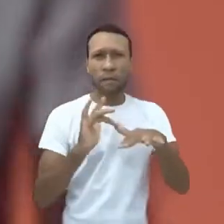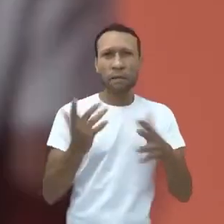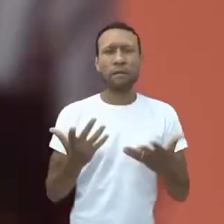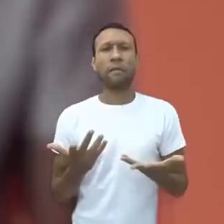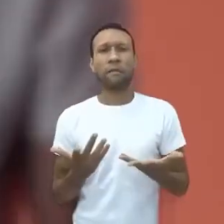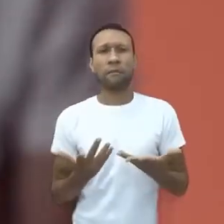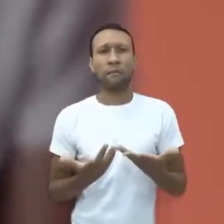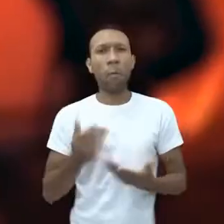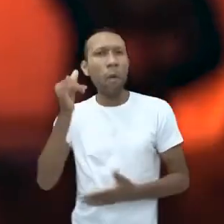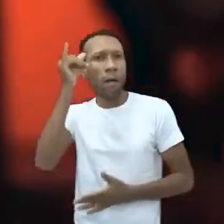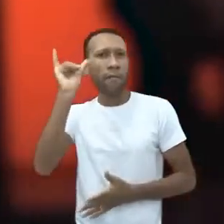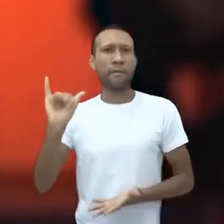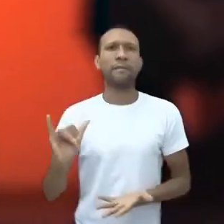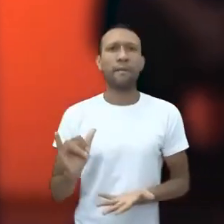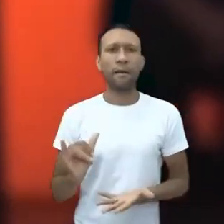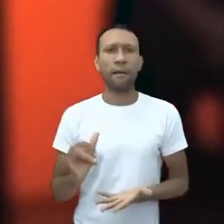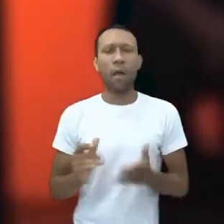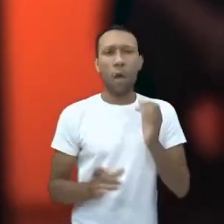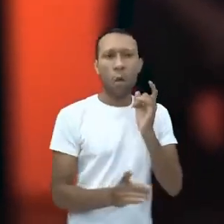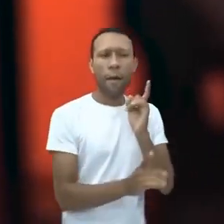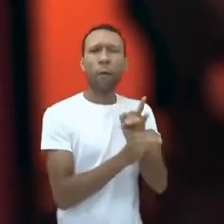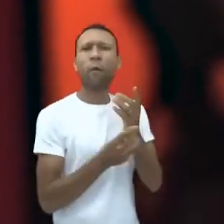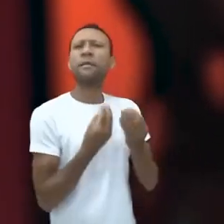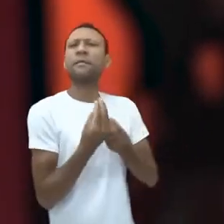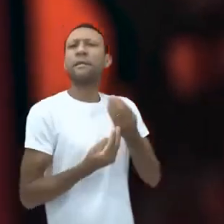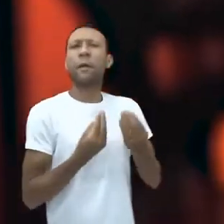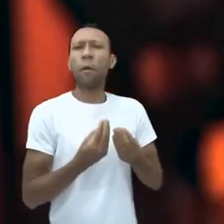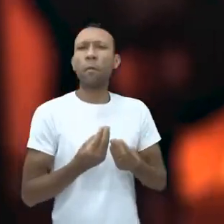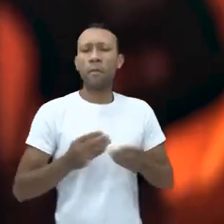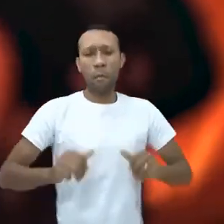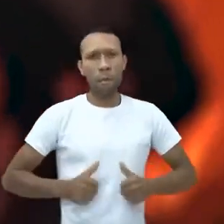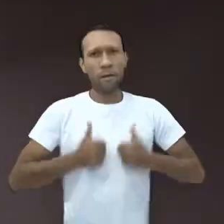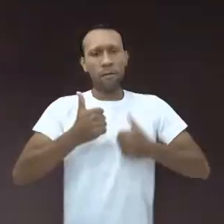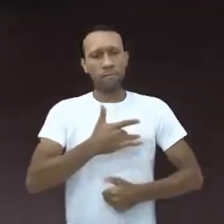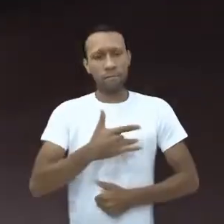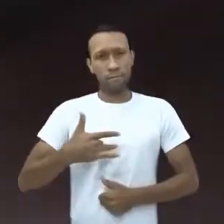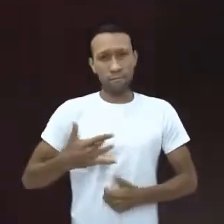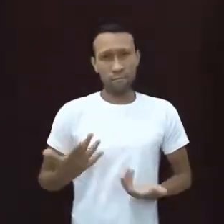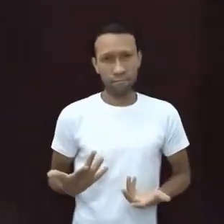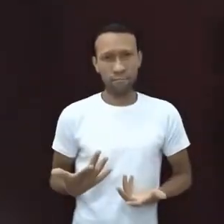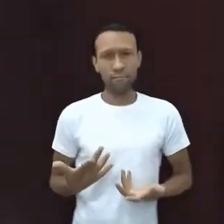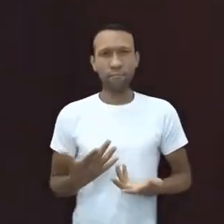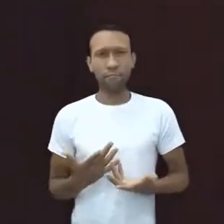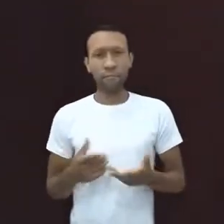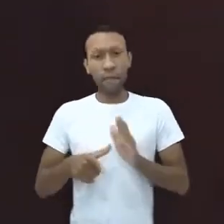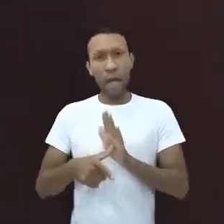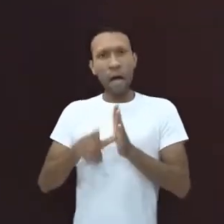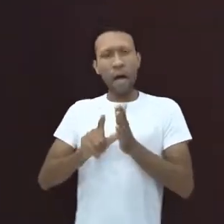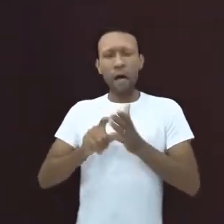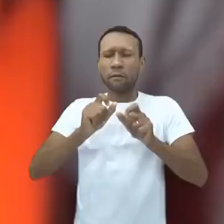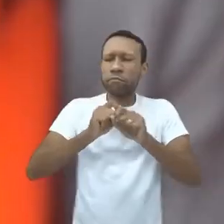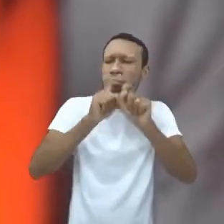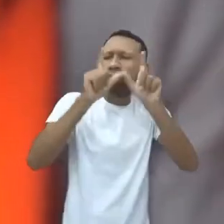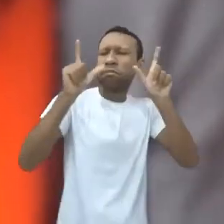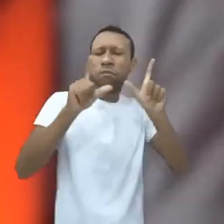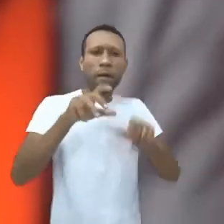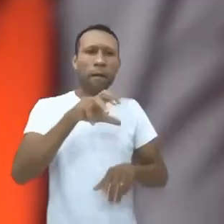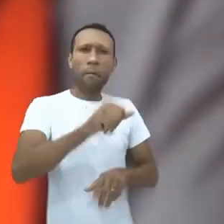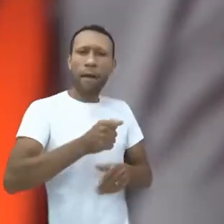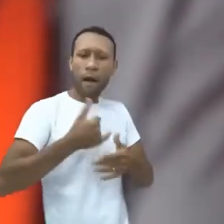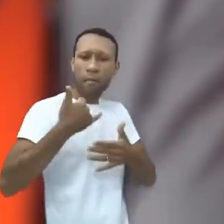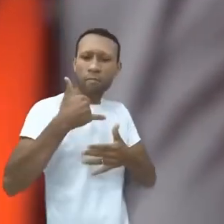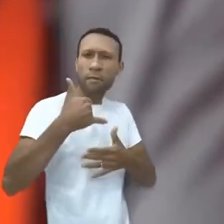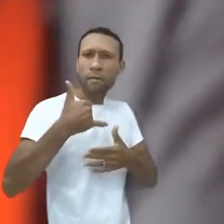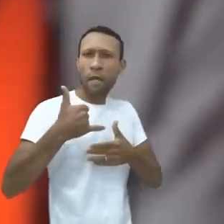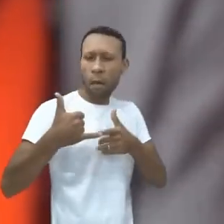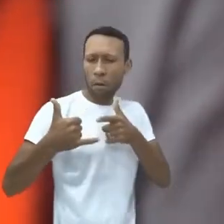falarem isso. As pessoas são assim e elas têm a internet como uma ferramenta para ecoar isso. É uma frase do Caio, pode até mostrar, do Humberto Eco. As mídias